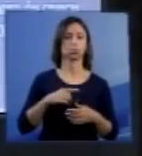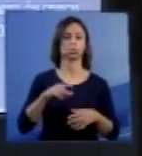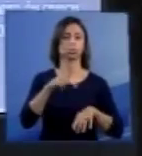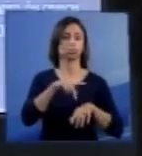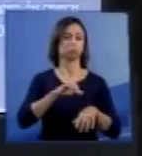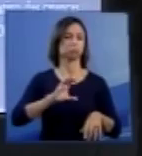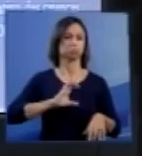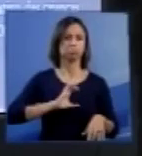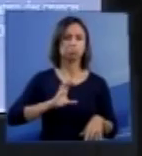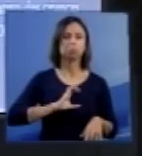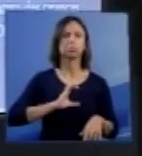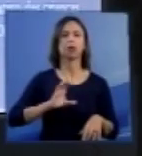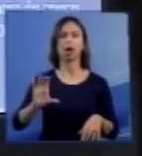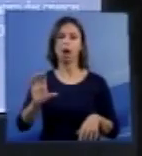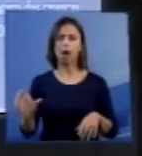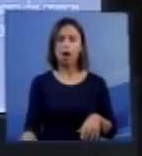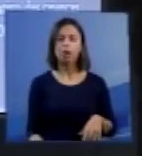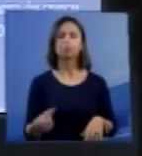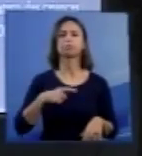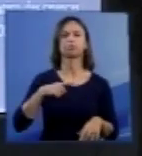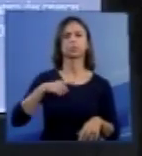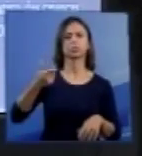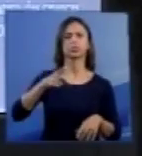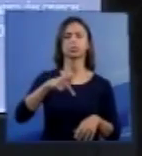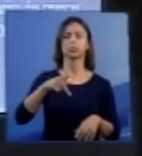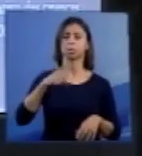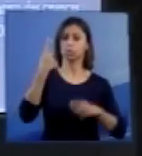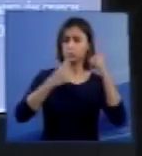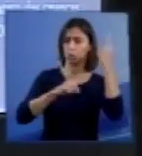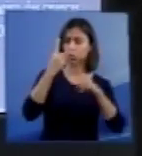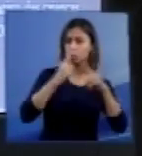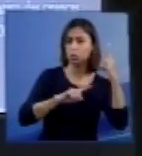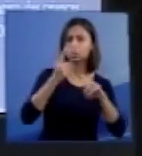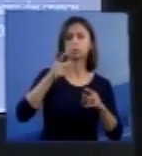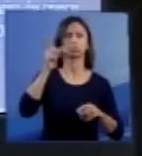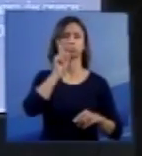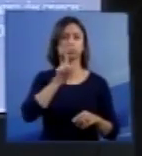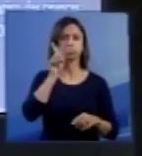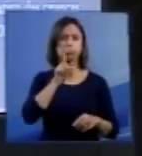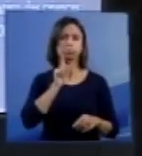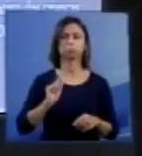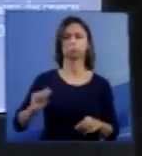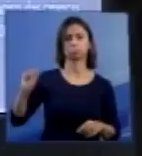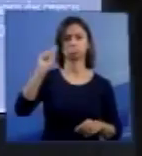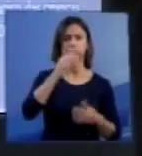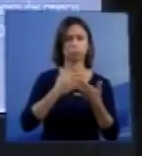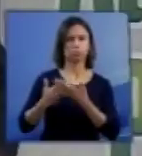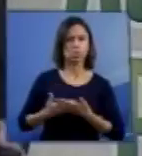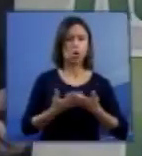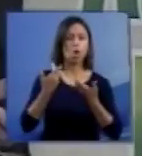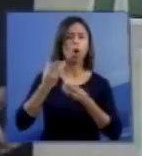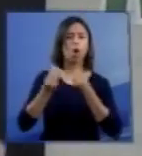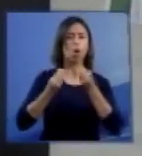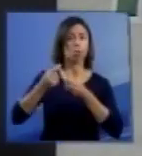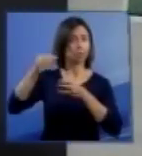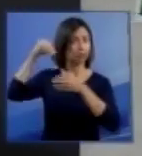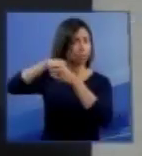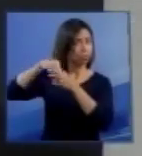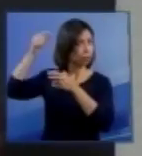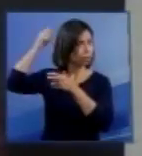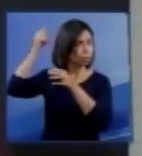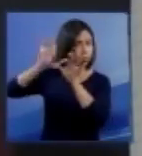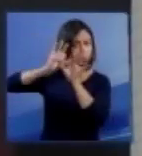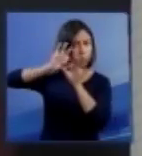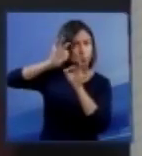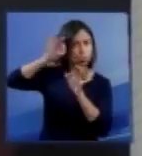África do Sul, México, Porto Rico e Chile, que atestam a diminuição da incidência de defeitos do tubo neurais, seja a anencefalia